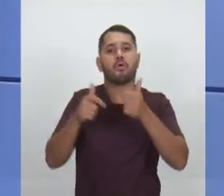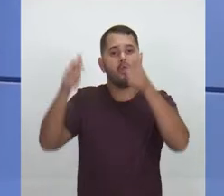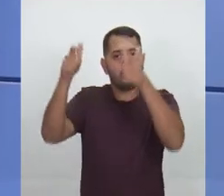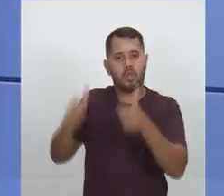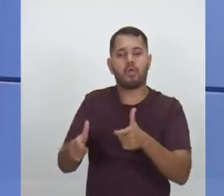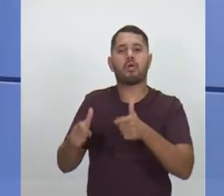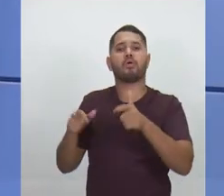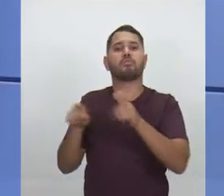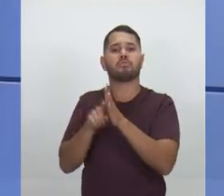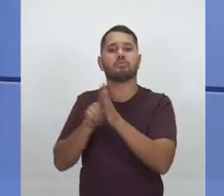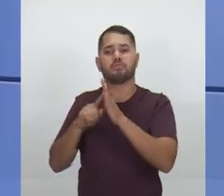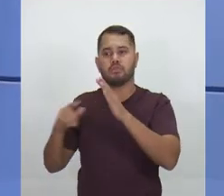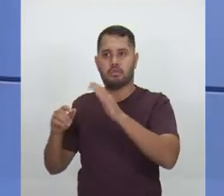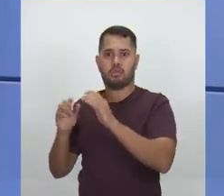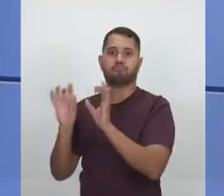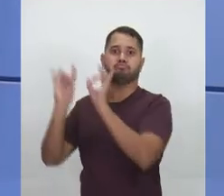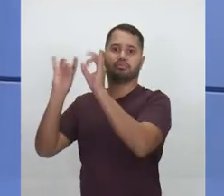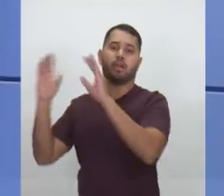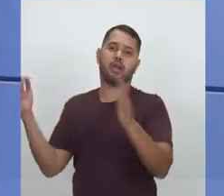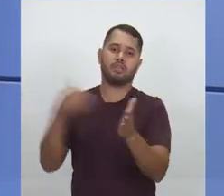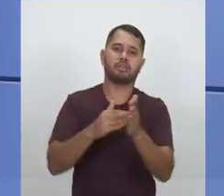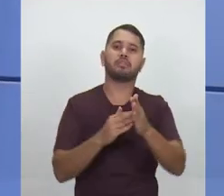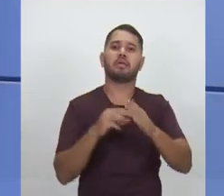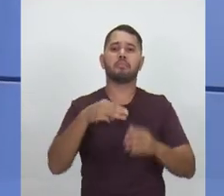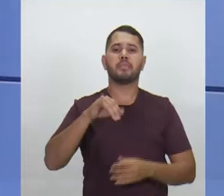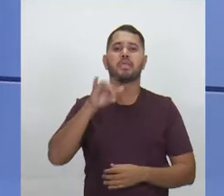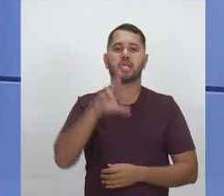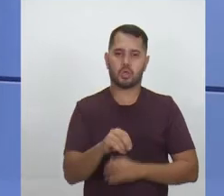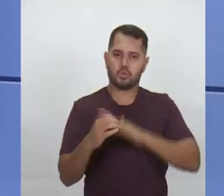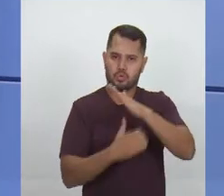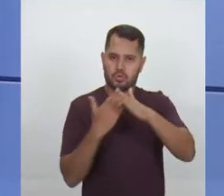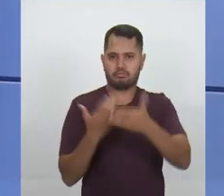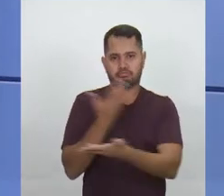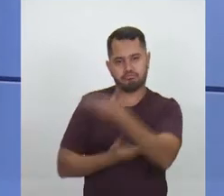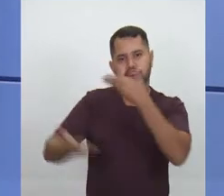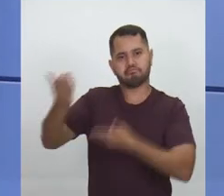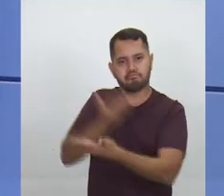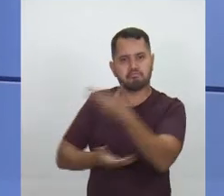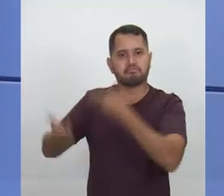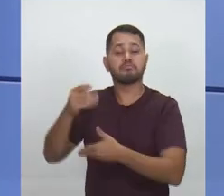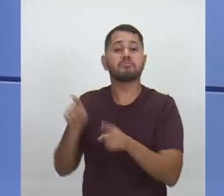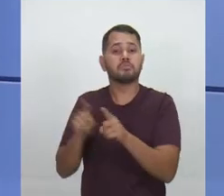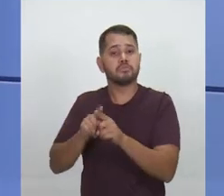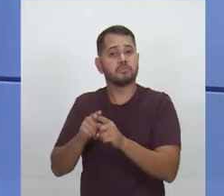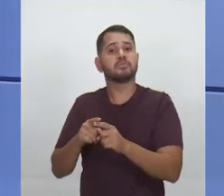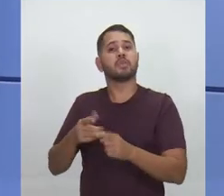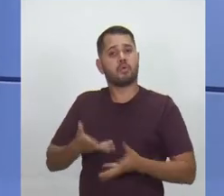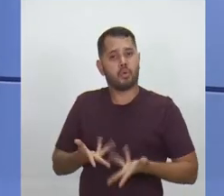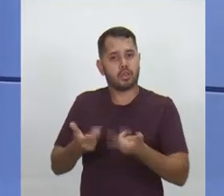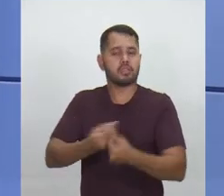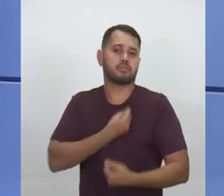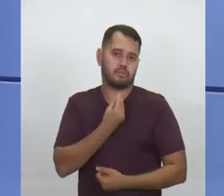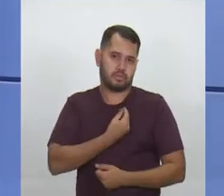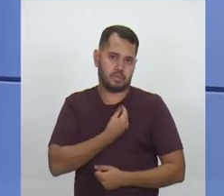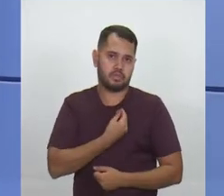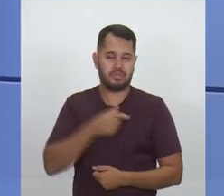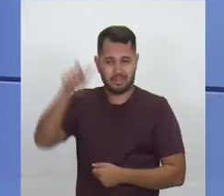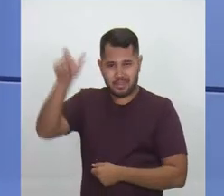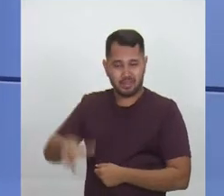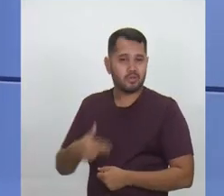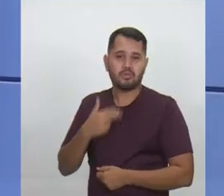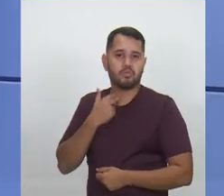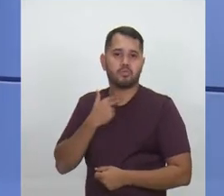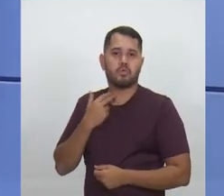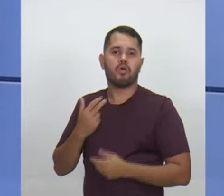até os micro e pequenos empresários, porque aí sim eles vão gerar muito mais renda e emprego e nós vamos ter condições de qualidade de vida. O homem não pode ter